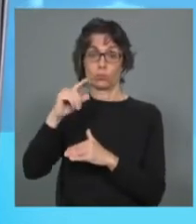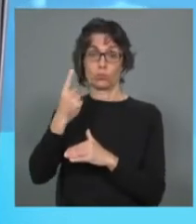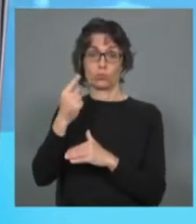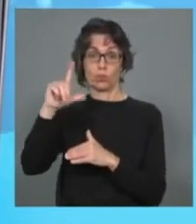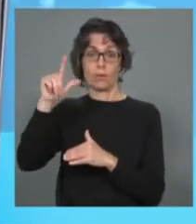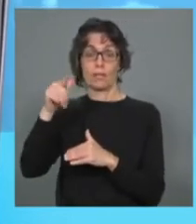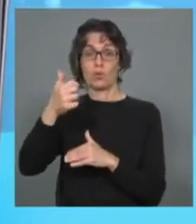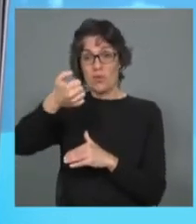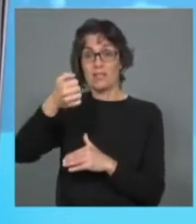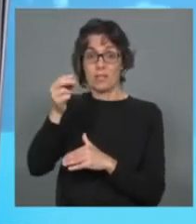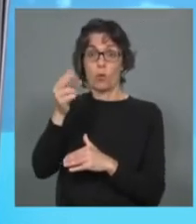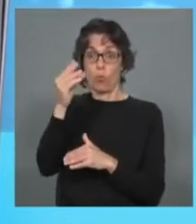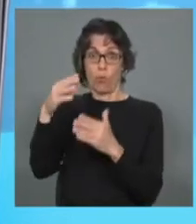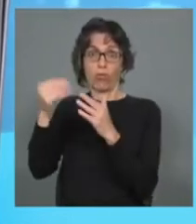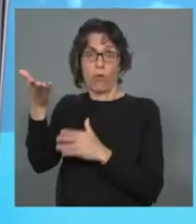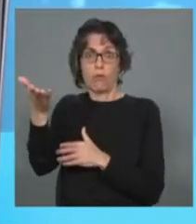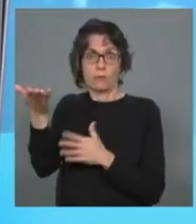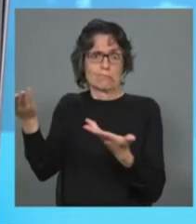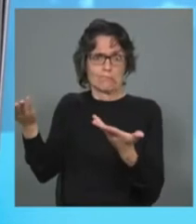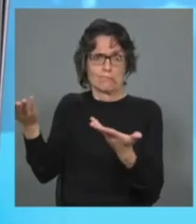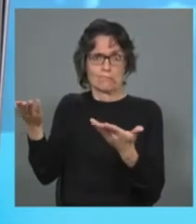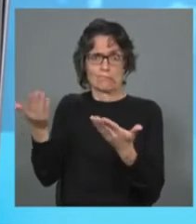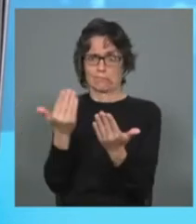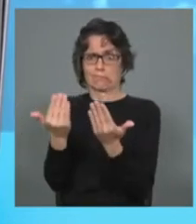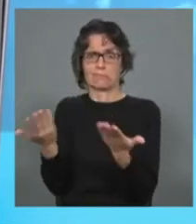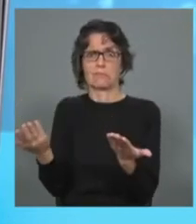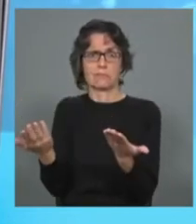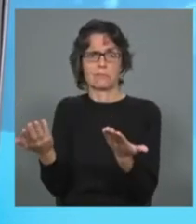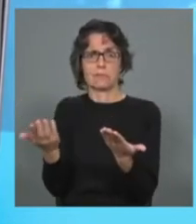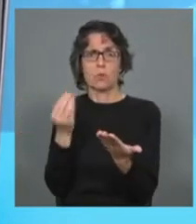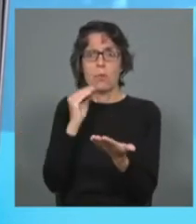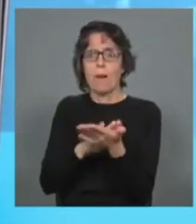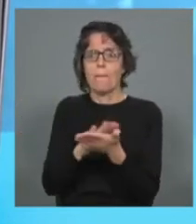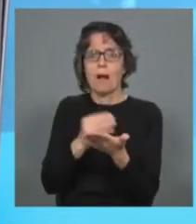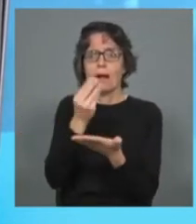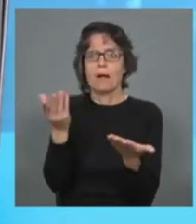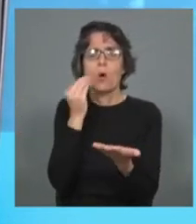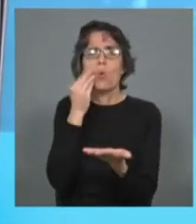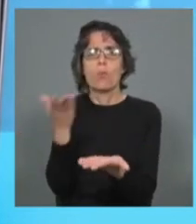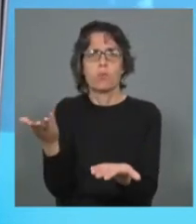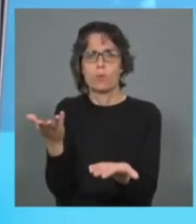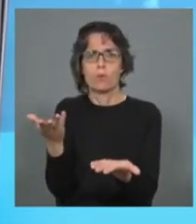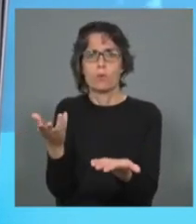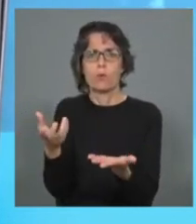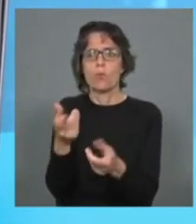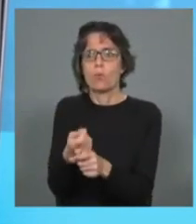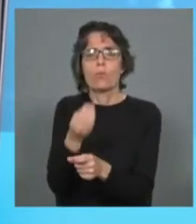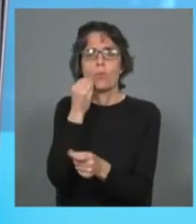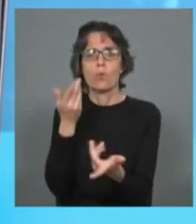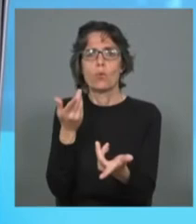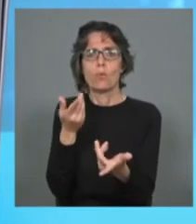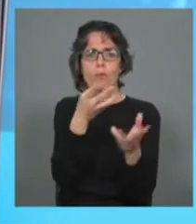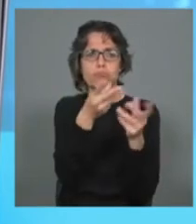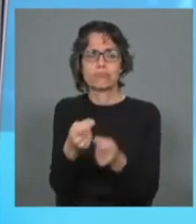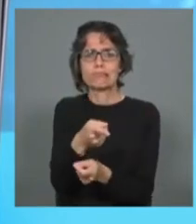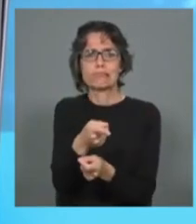dá para fazer face às despesas para os bens essenciais do dia-a-dia, não dá para fazer face às contas